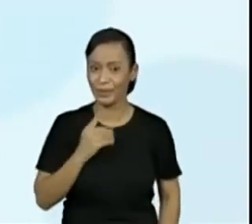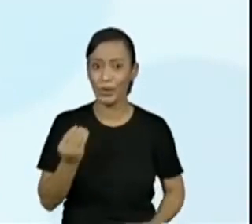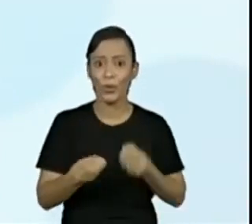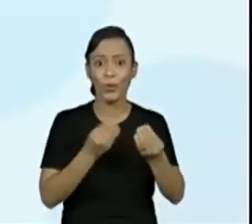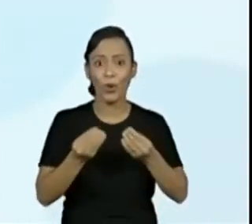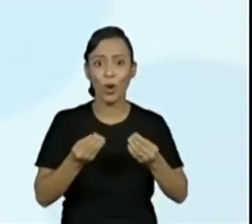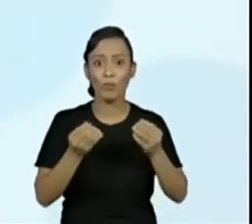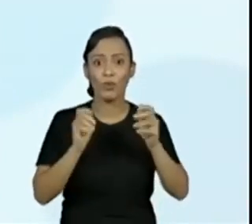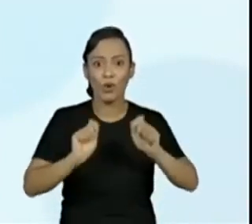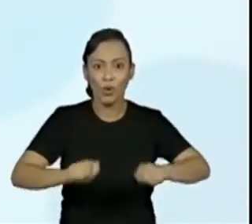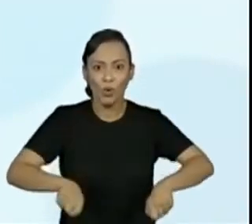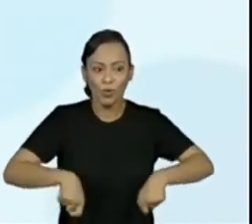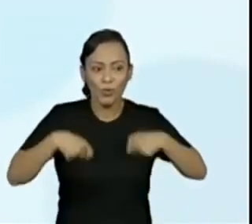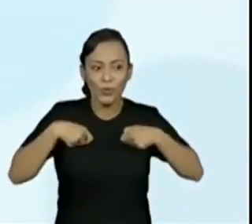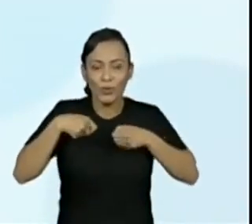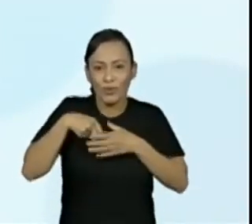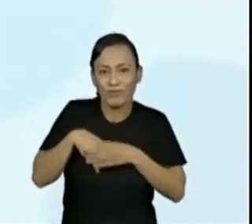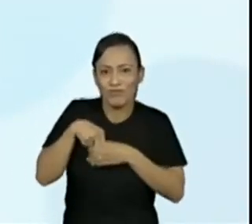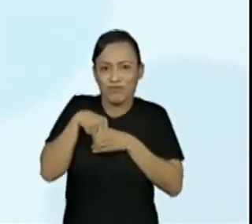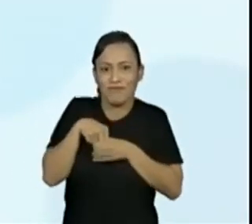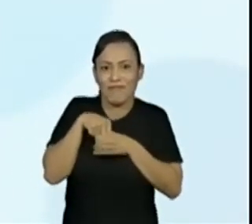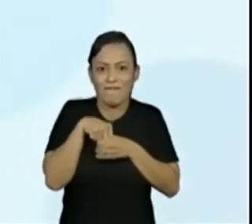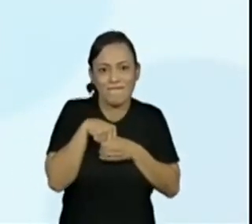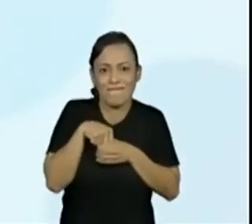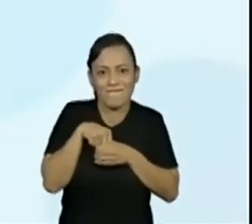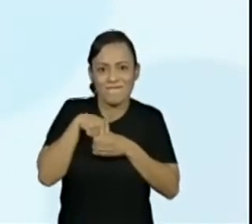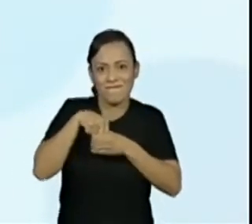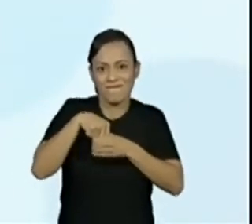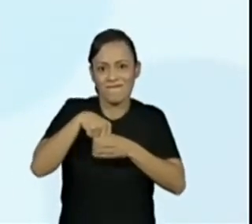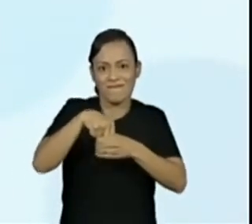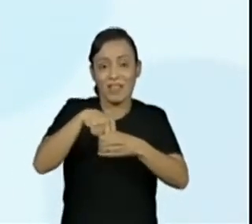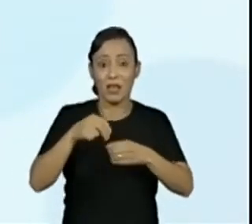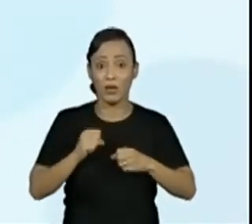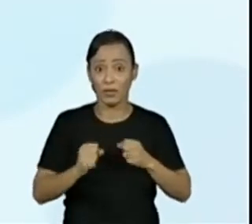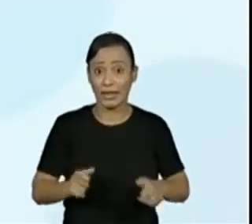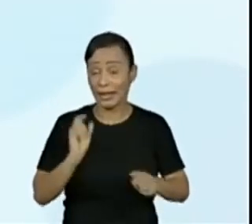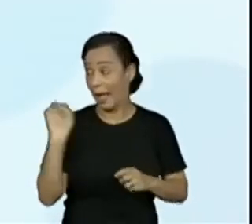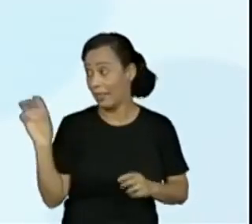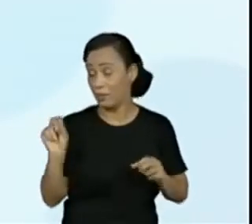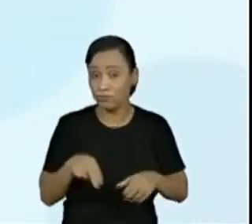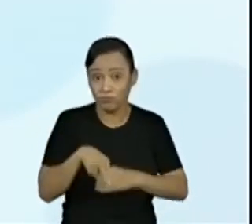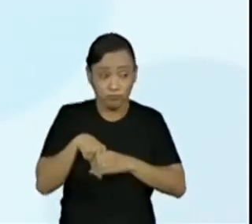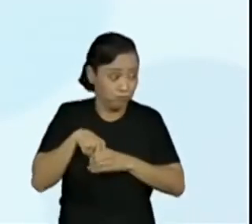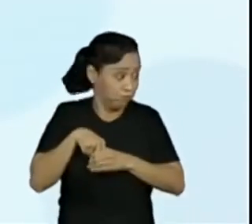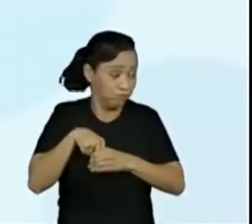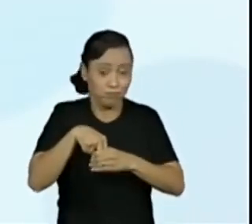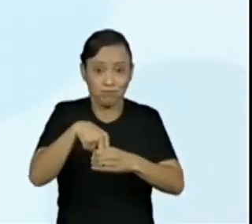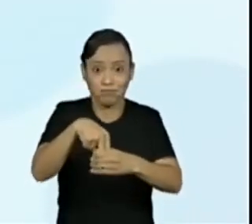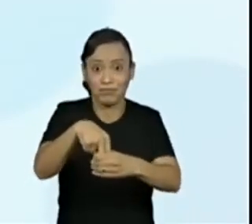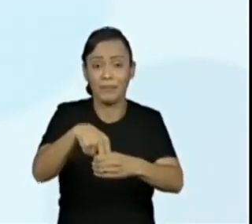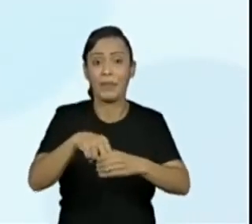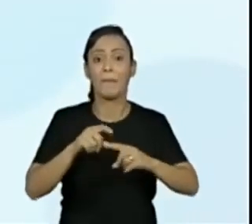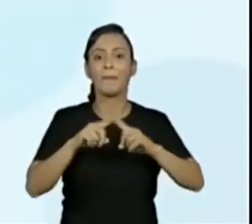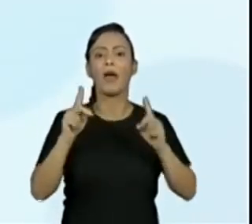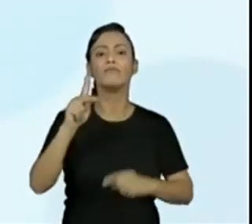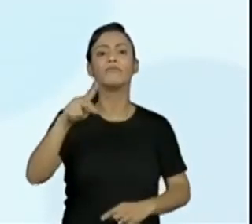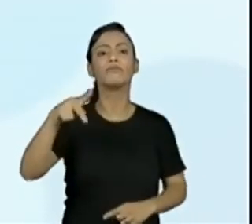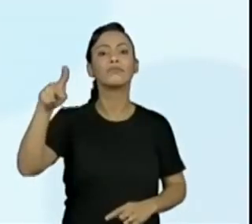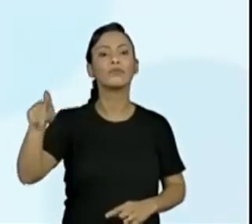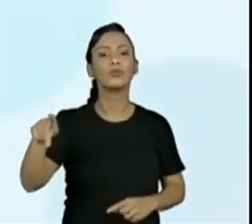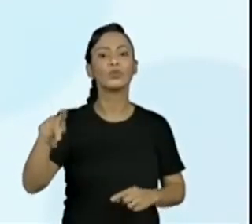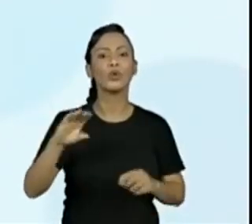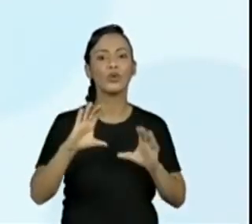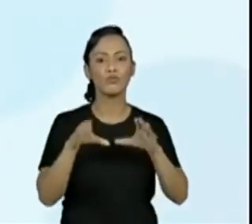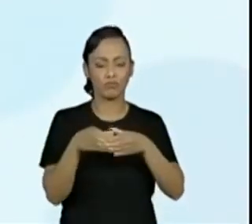sacos. A professora Simone, de educação física, que as acompanhava, formou duas